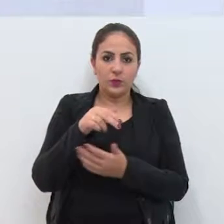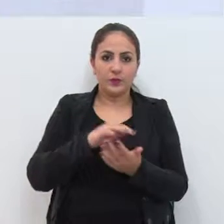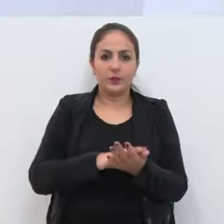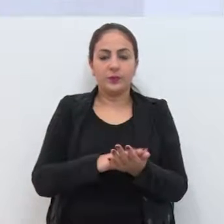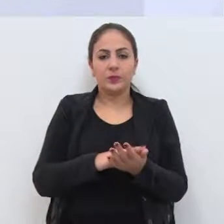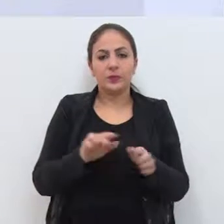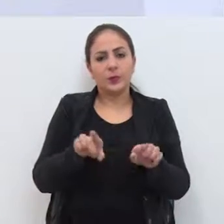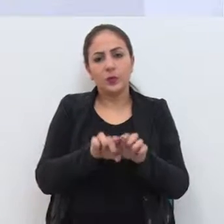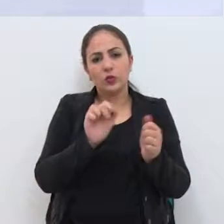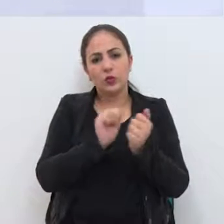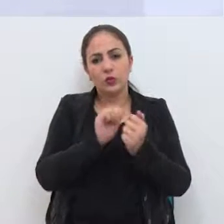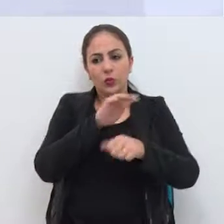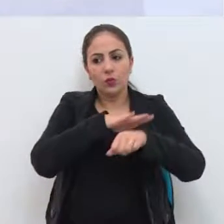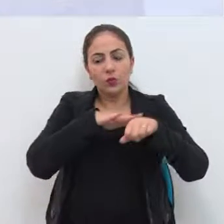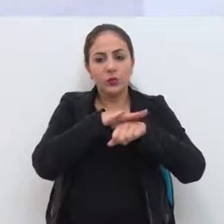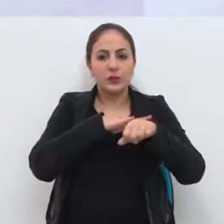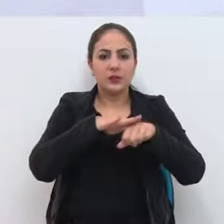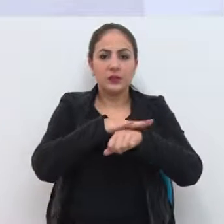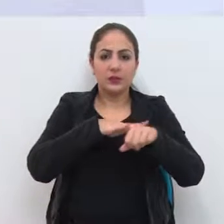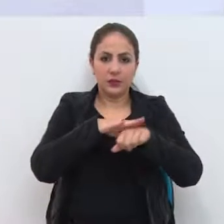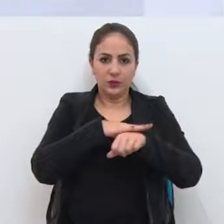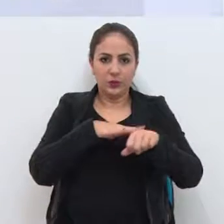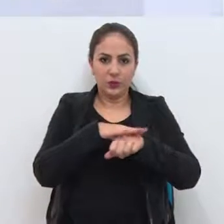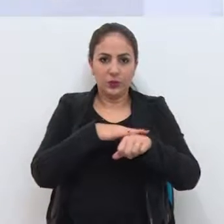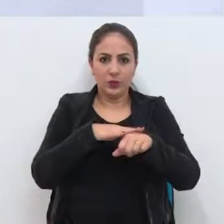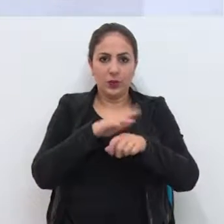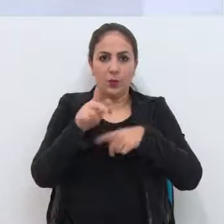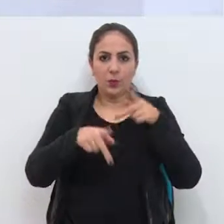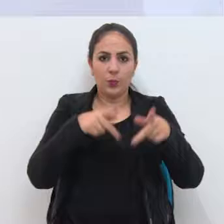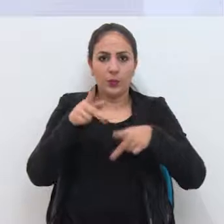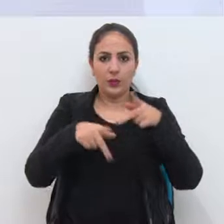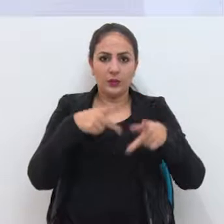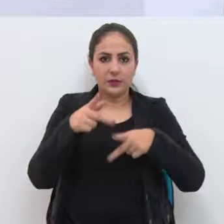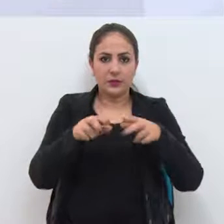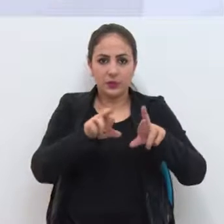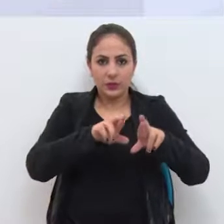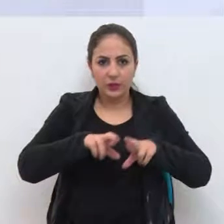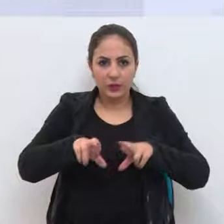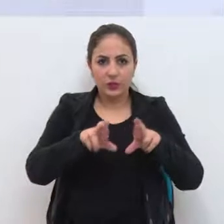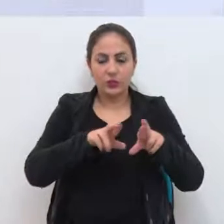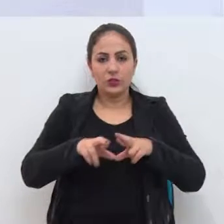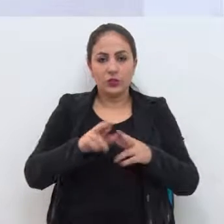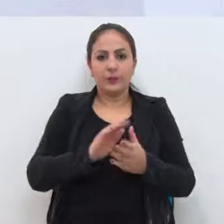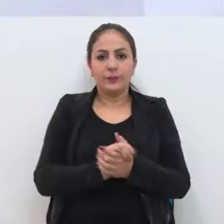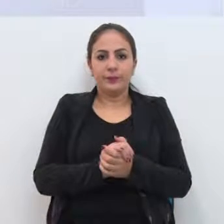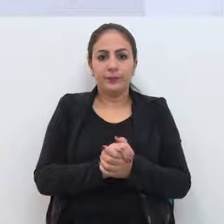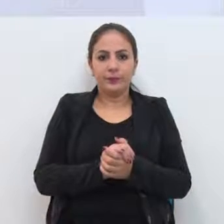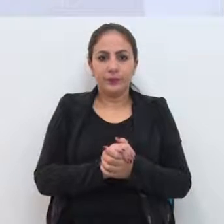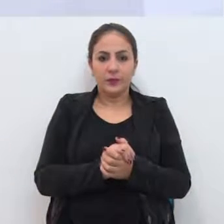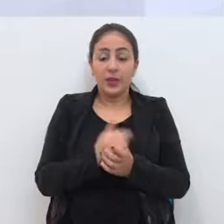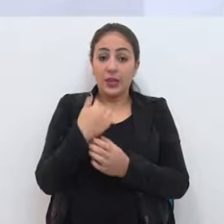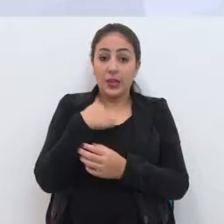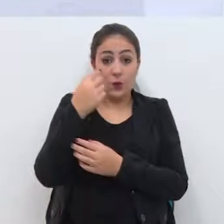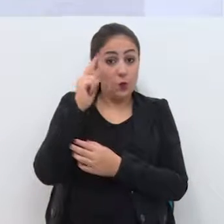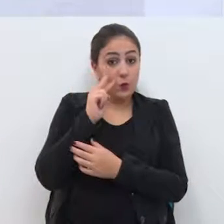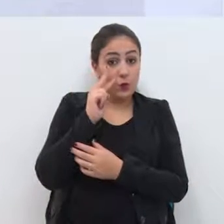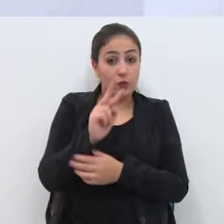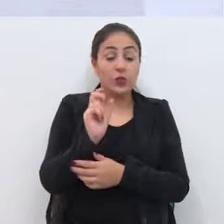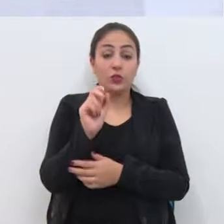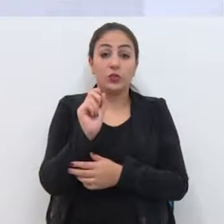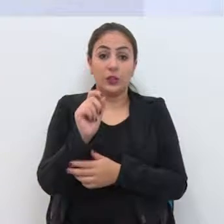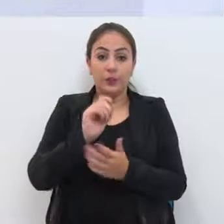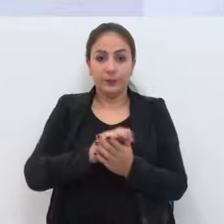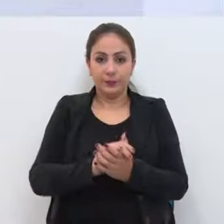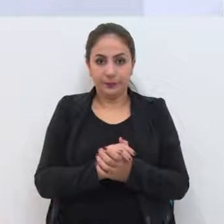e, conversando com a população daquela região, eu vejo que